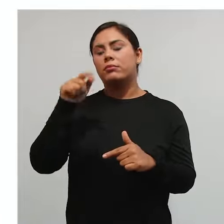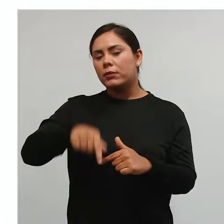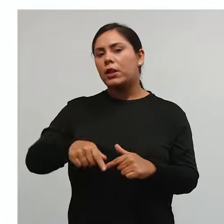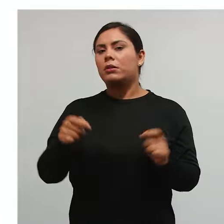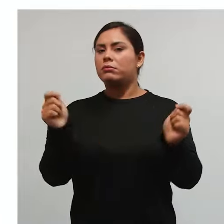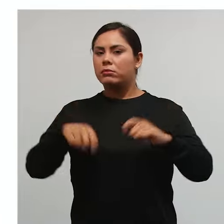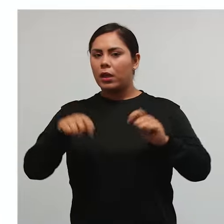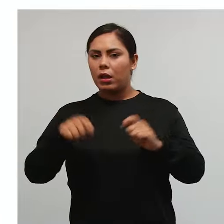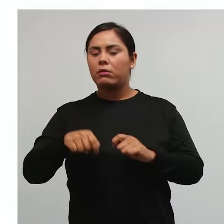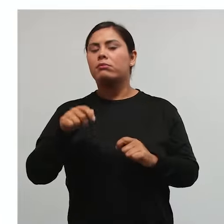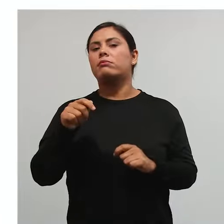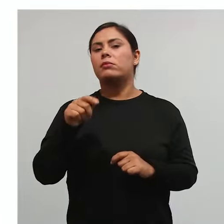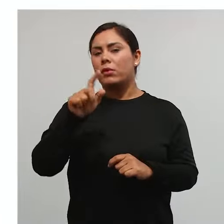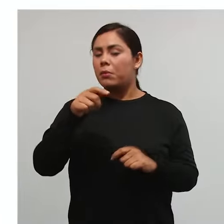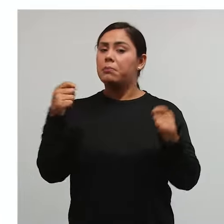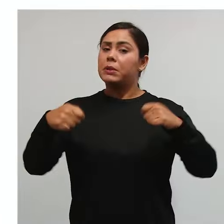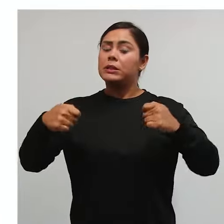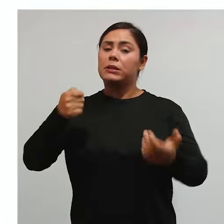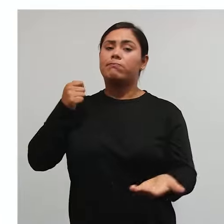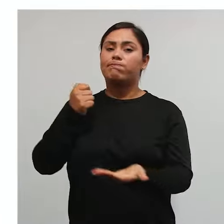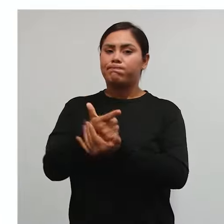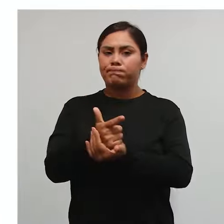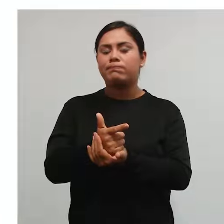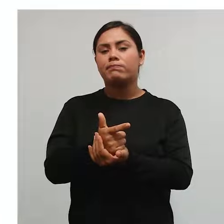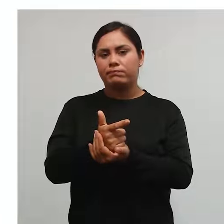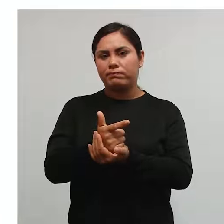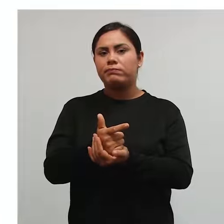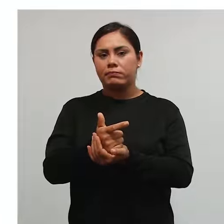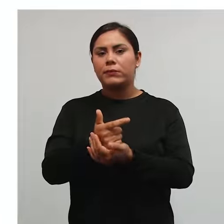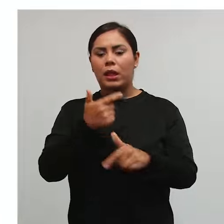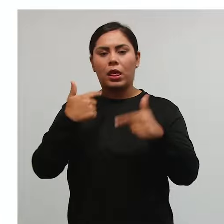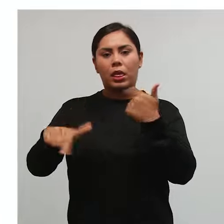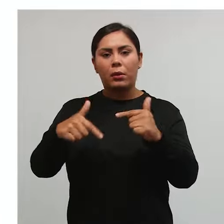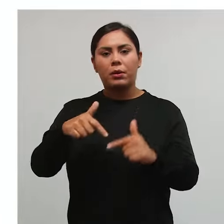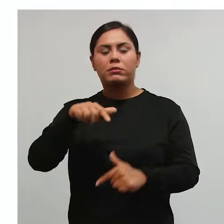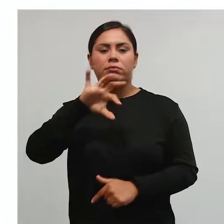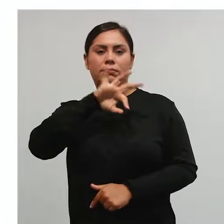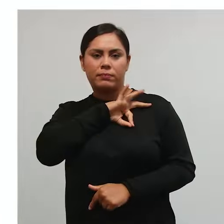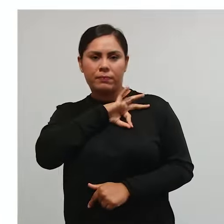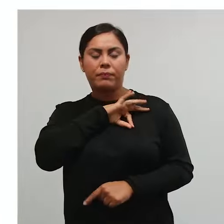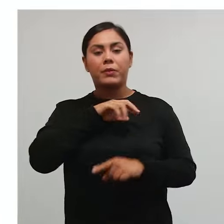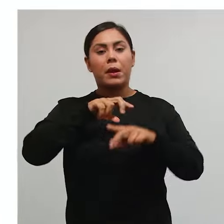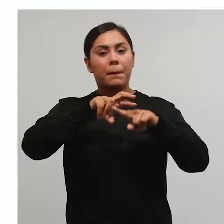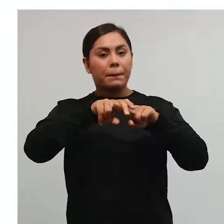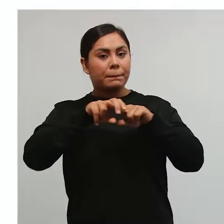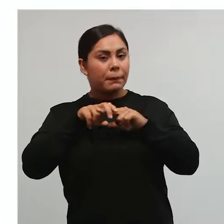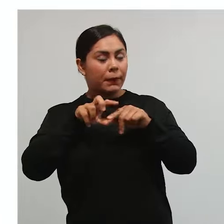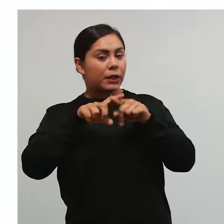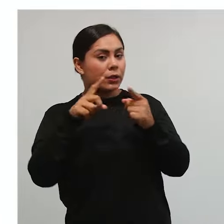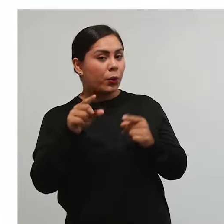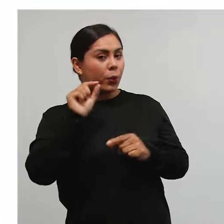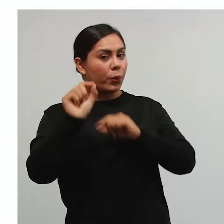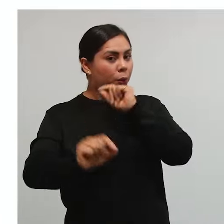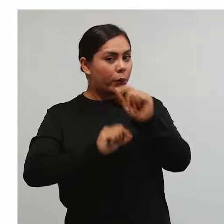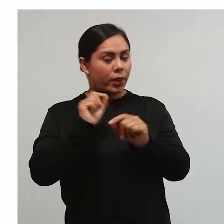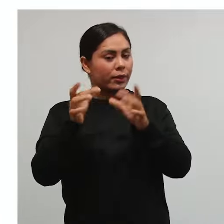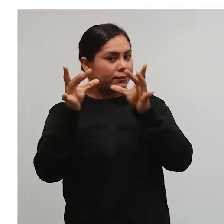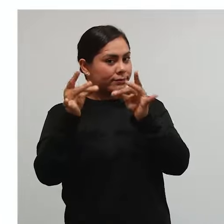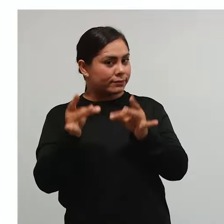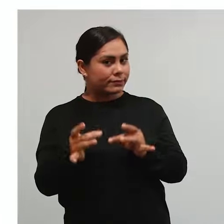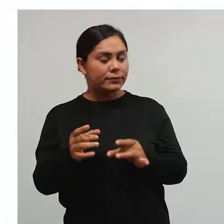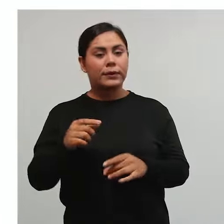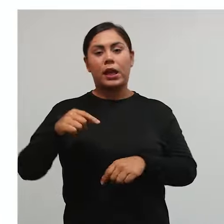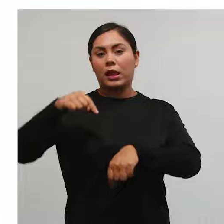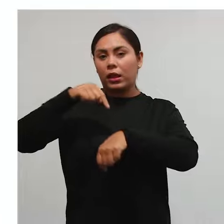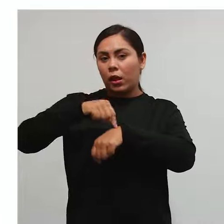potencialmente, você vai pagar essa taxa de serviço ou de polícia, tá? Só que, detalhe, quando for